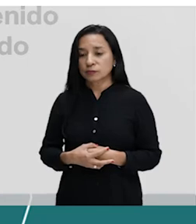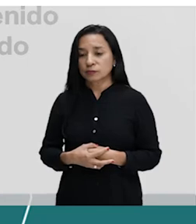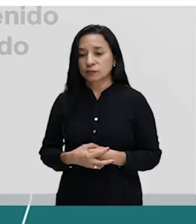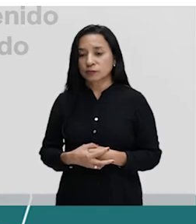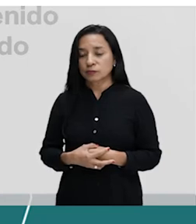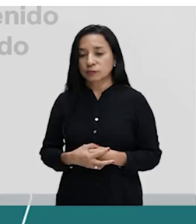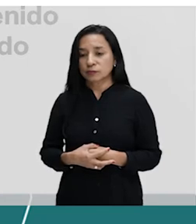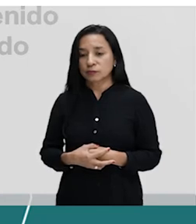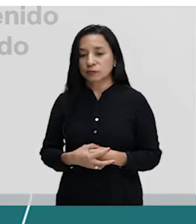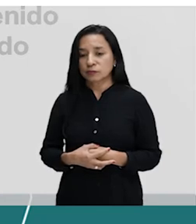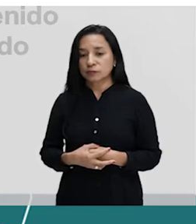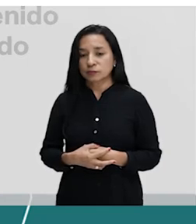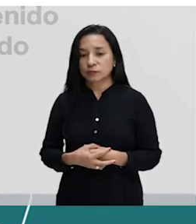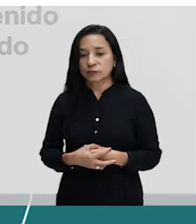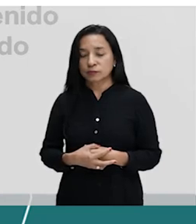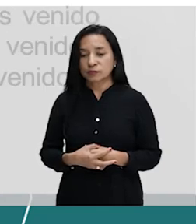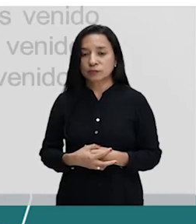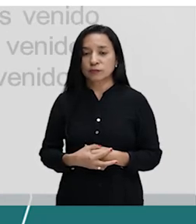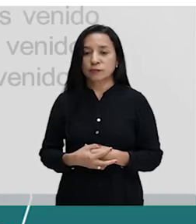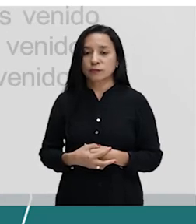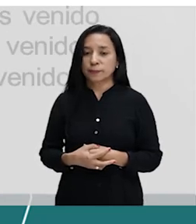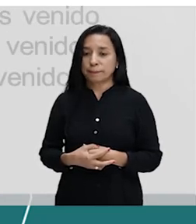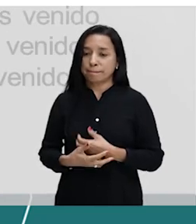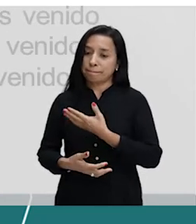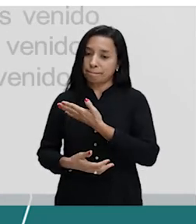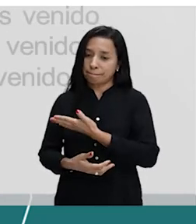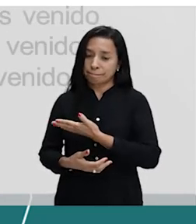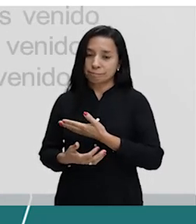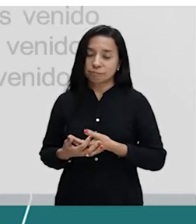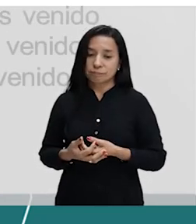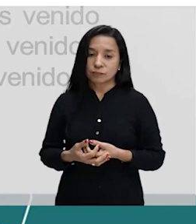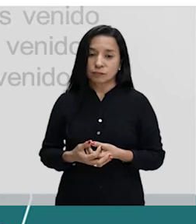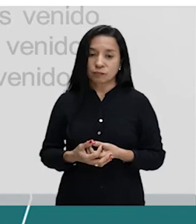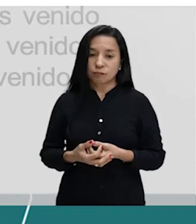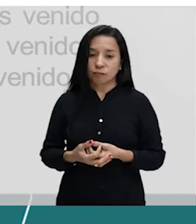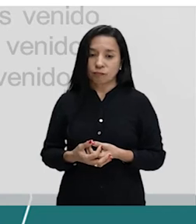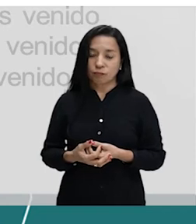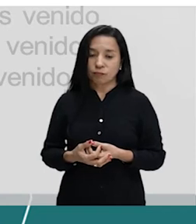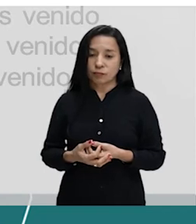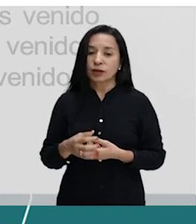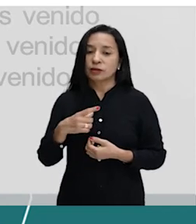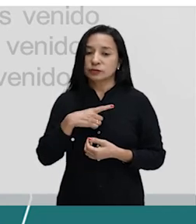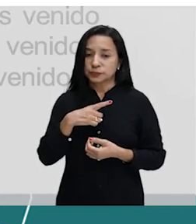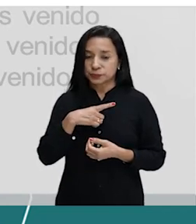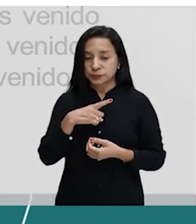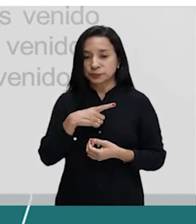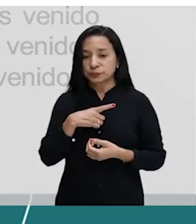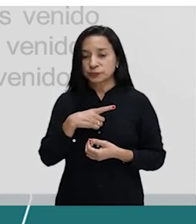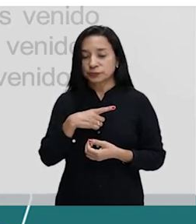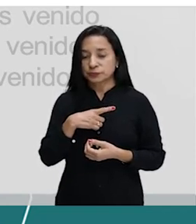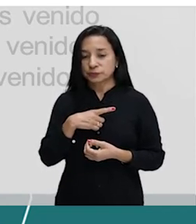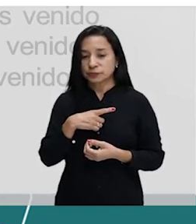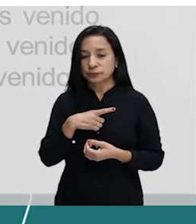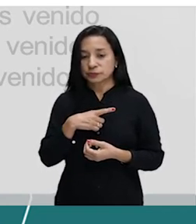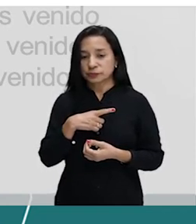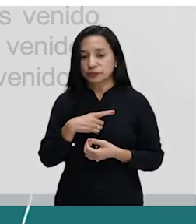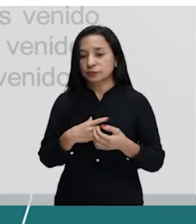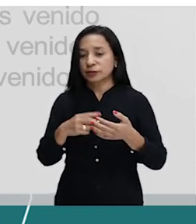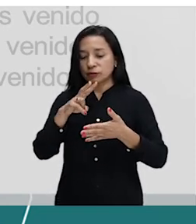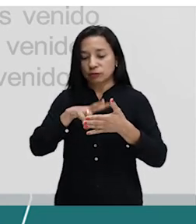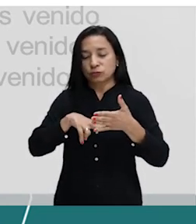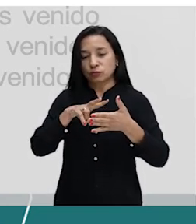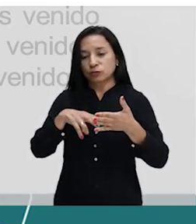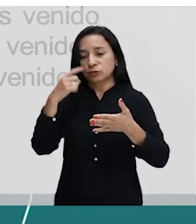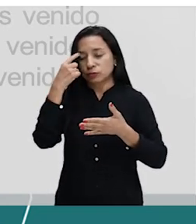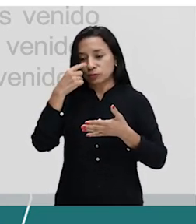pretérito imperfeito imperfeito eu tenho eu venia tu